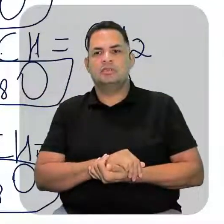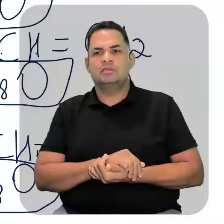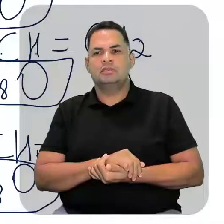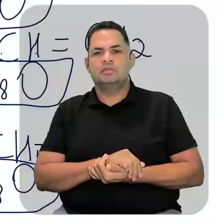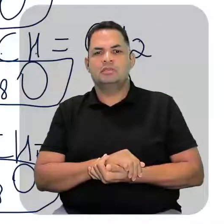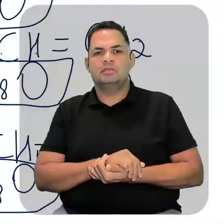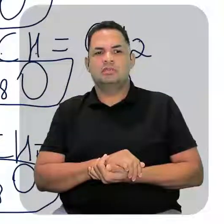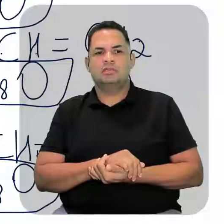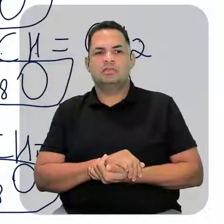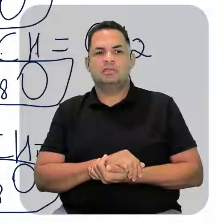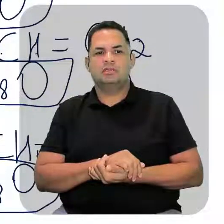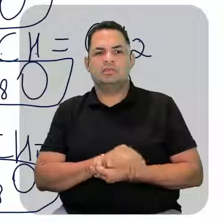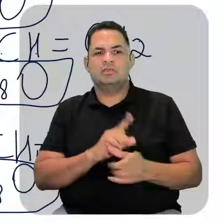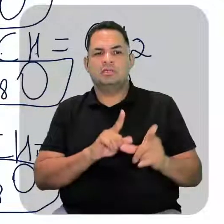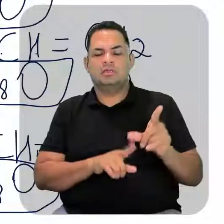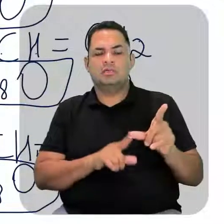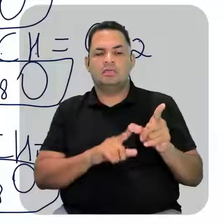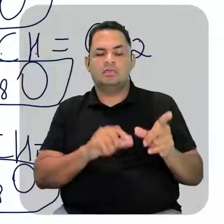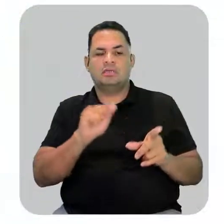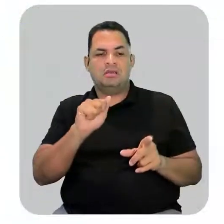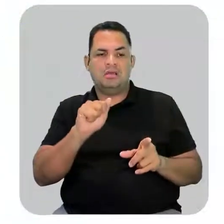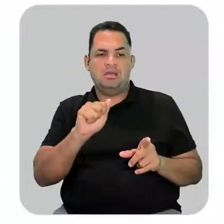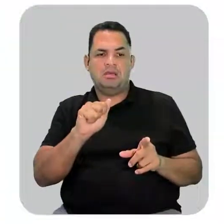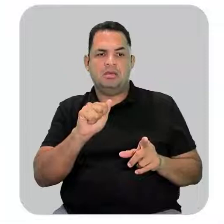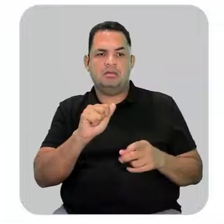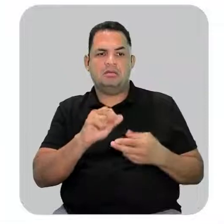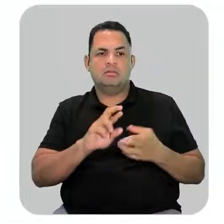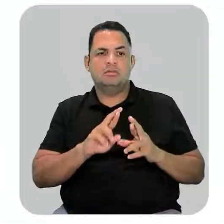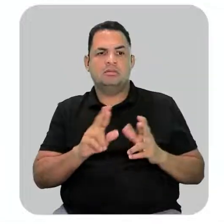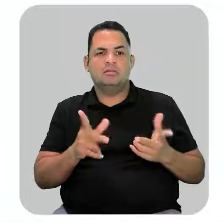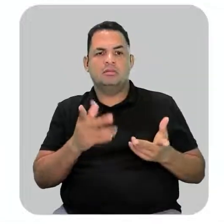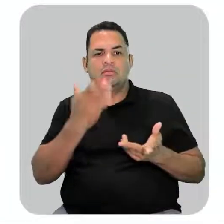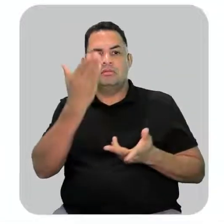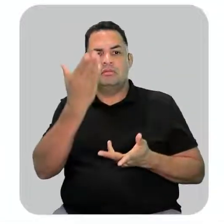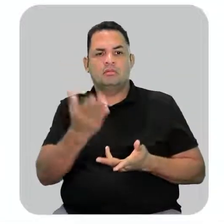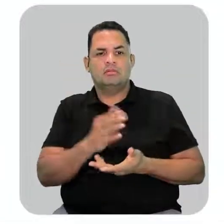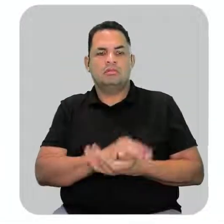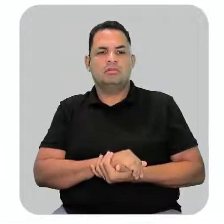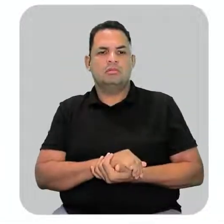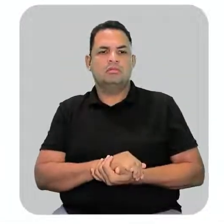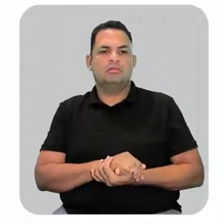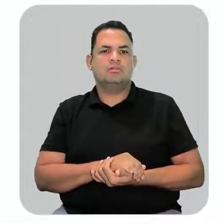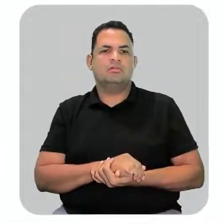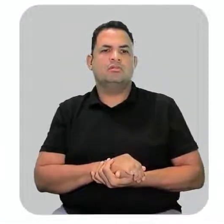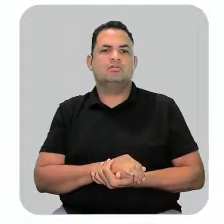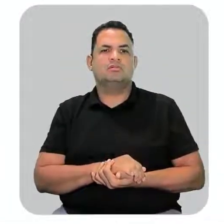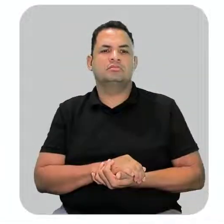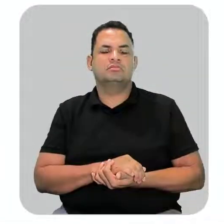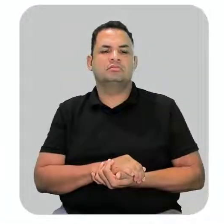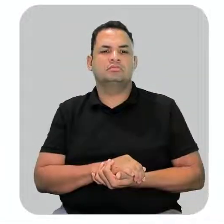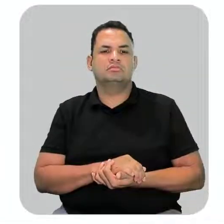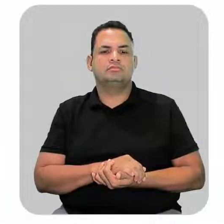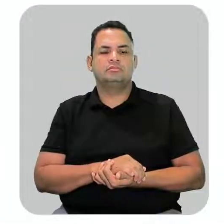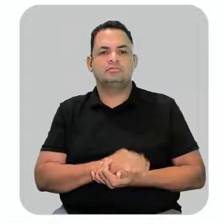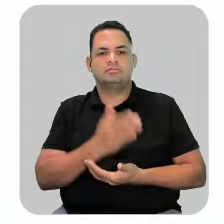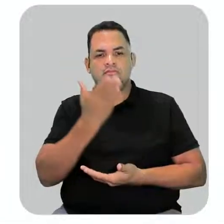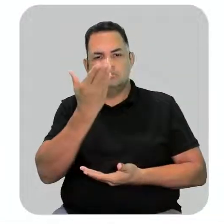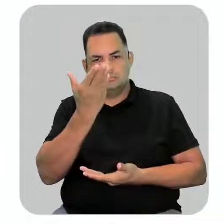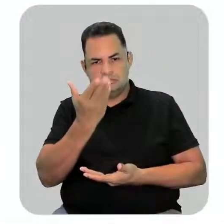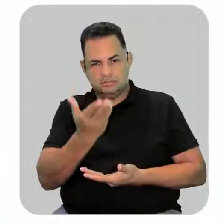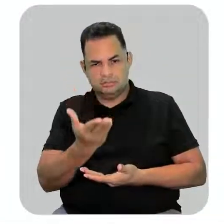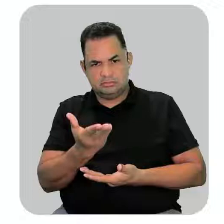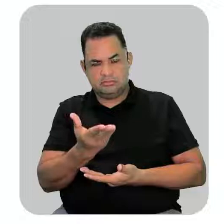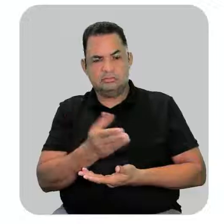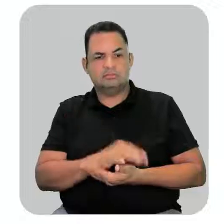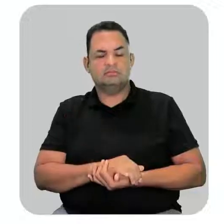Somente a letra A. Olha só. C, 4, H, 10, O. E todos os